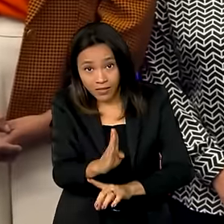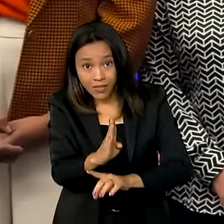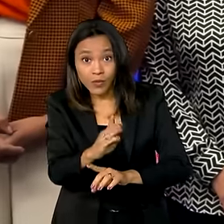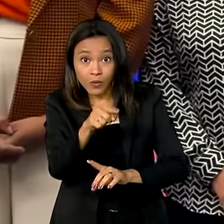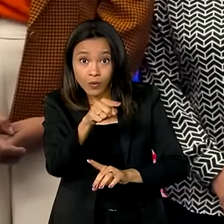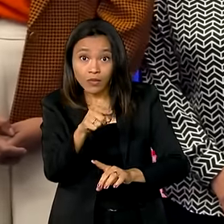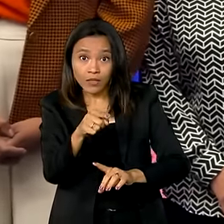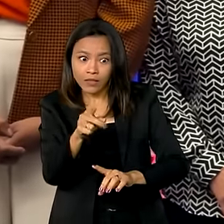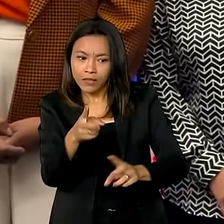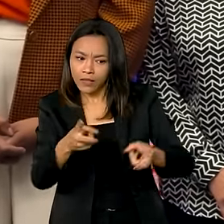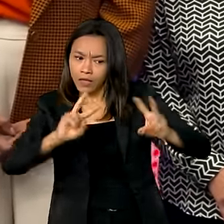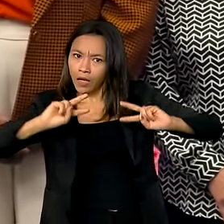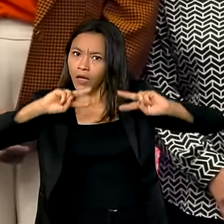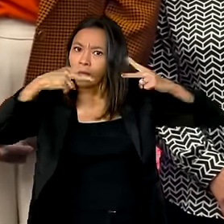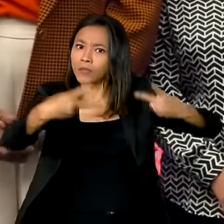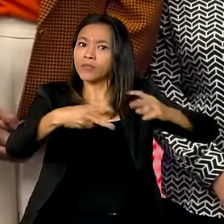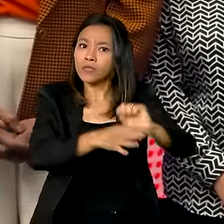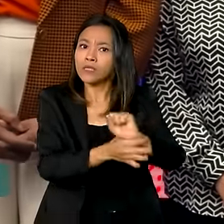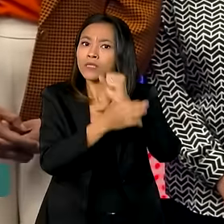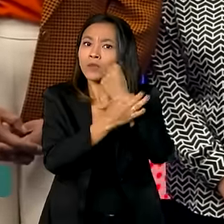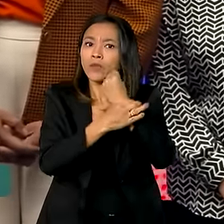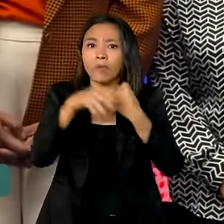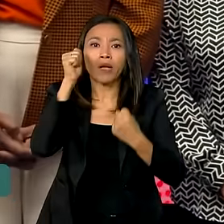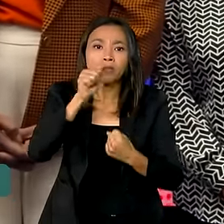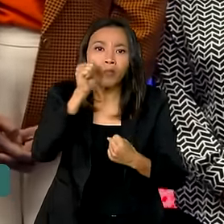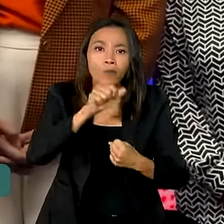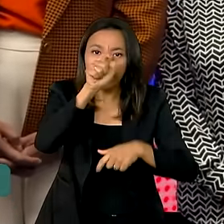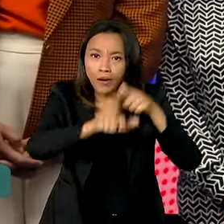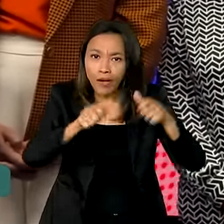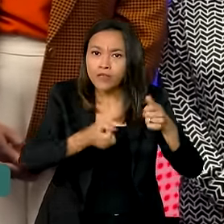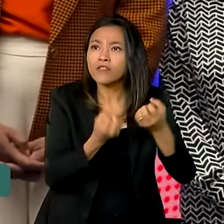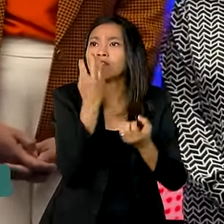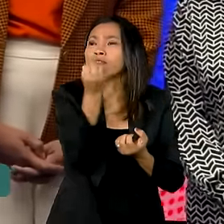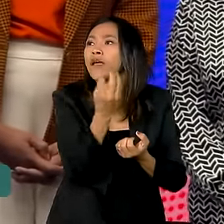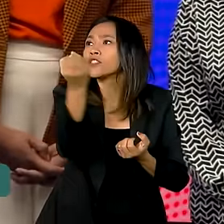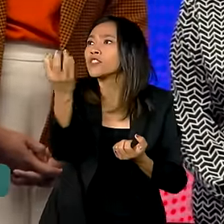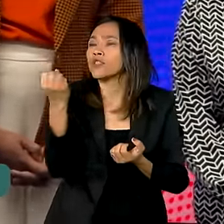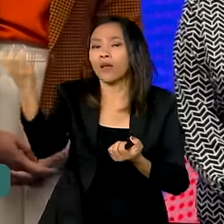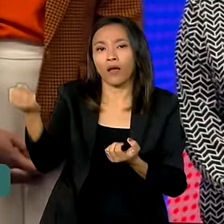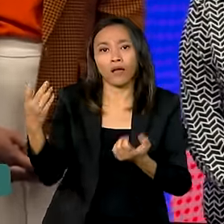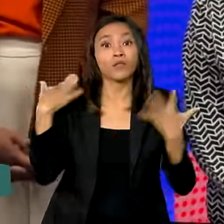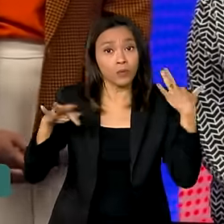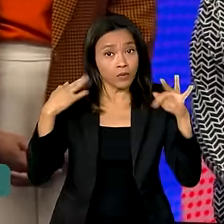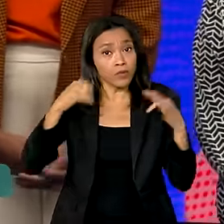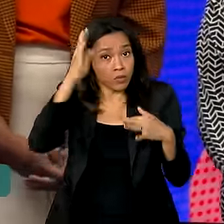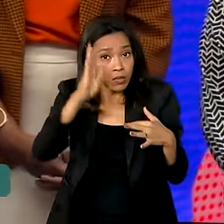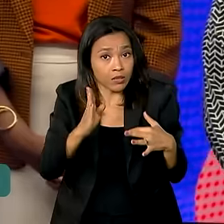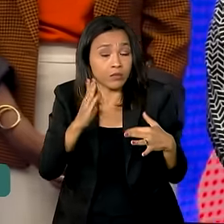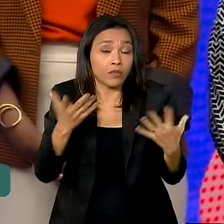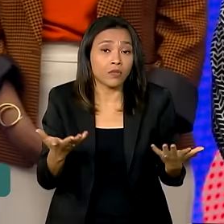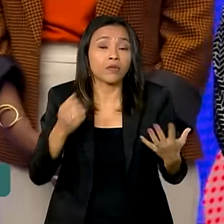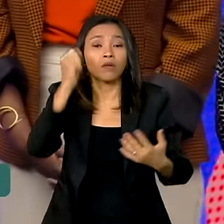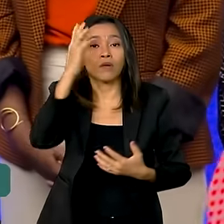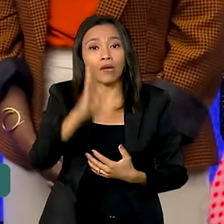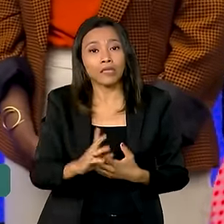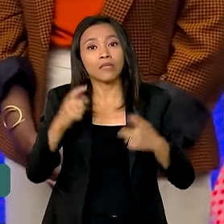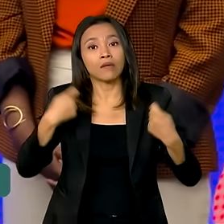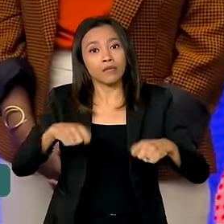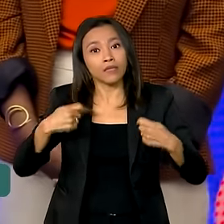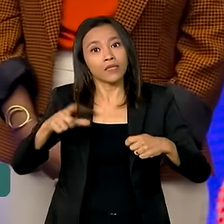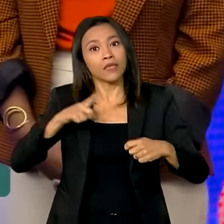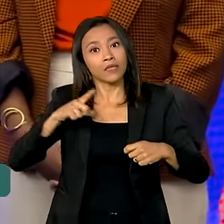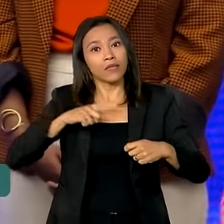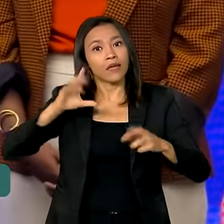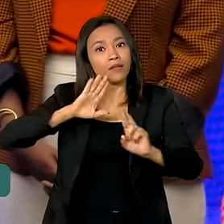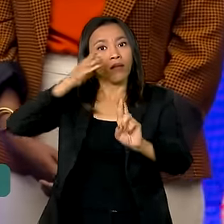seguro para as mulheres viajarem, para as mulheres fazerem turismo. O Brasil precisa ter esse título que é